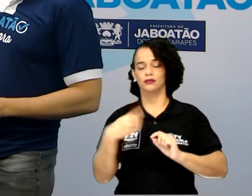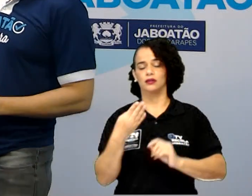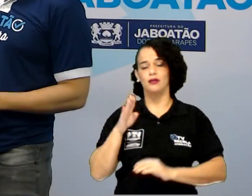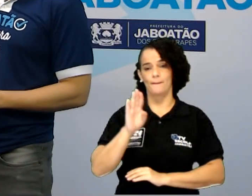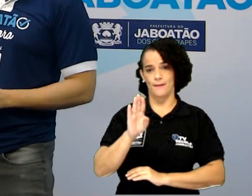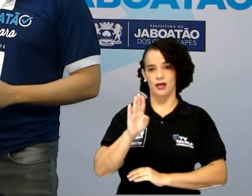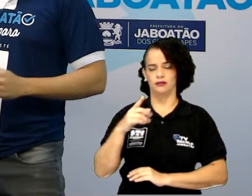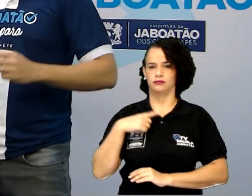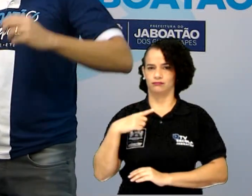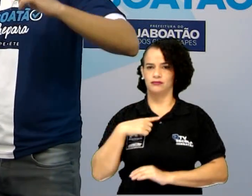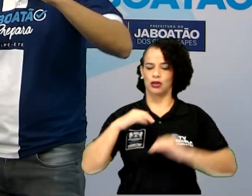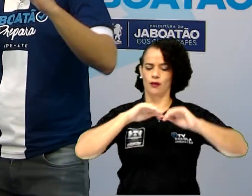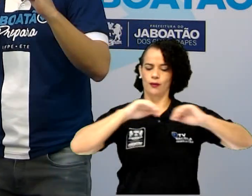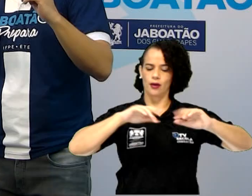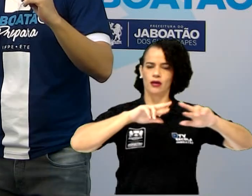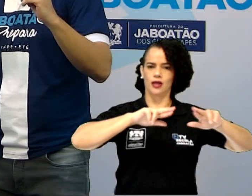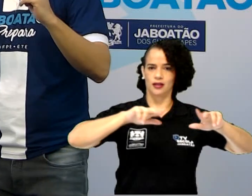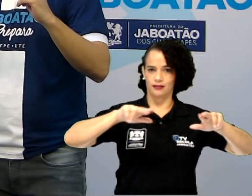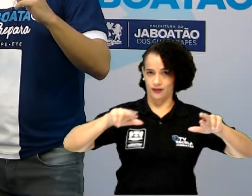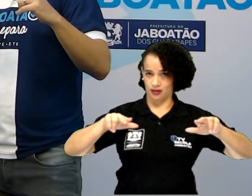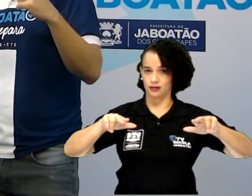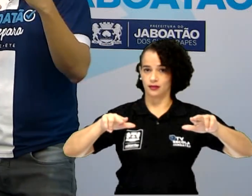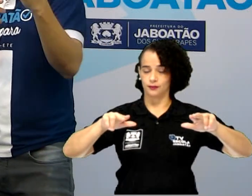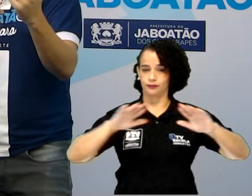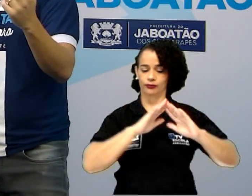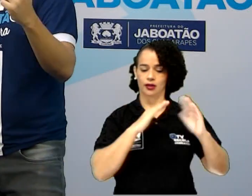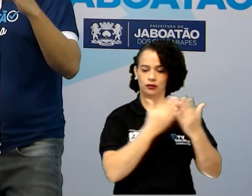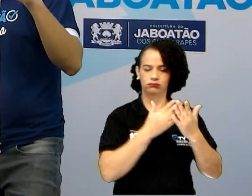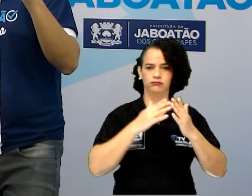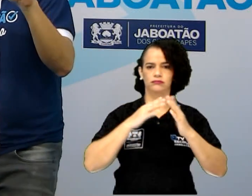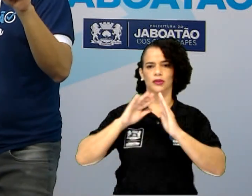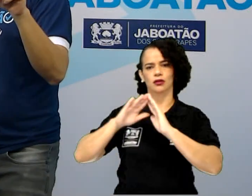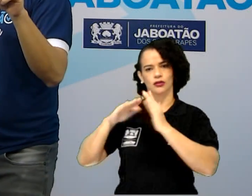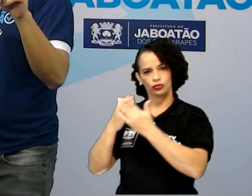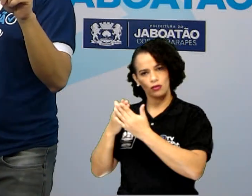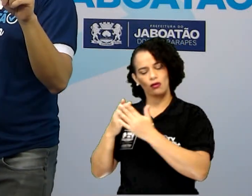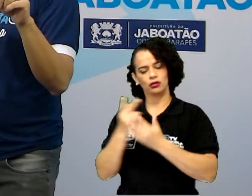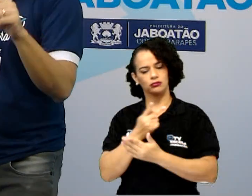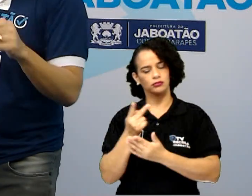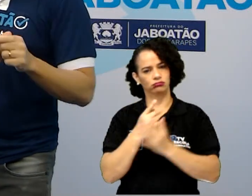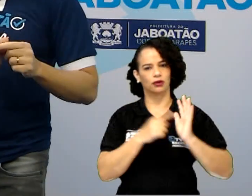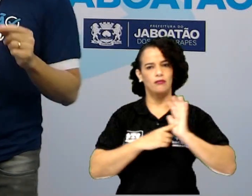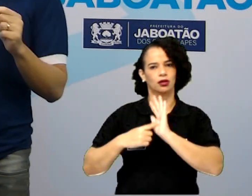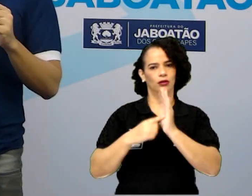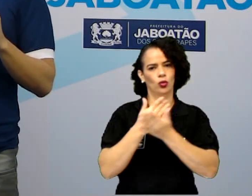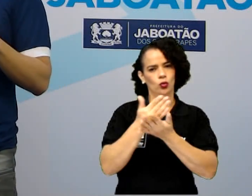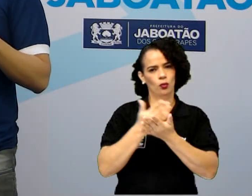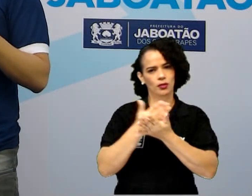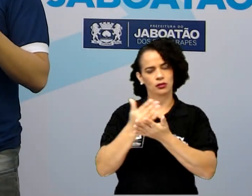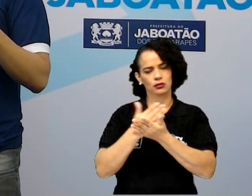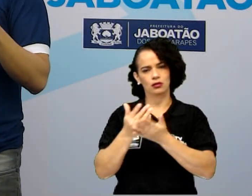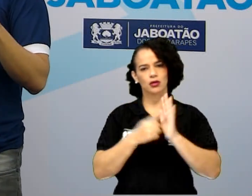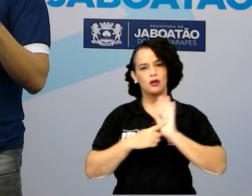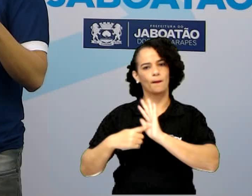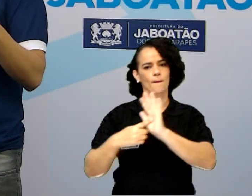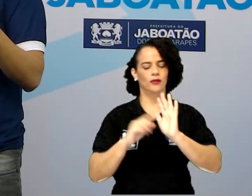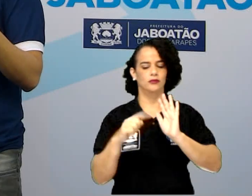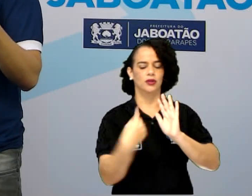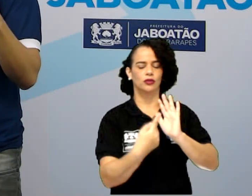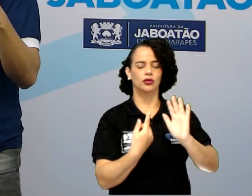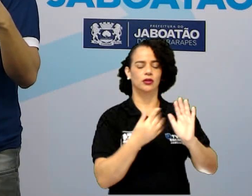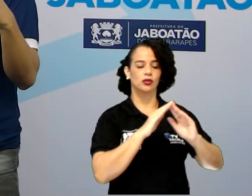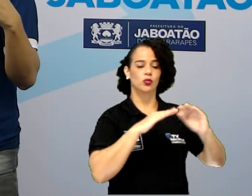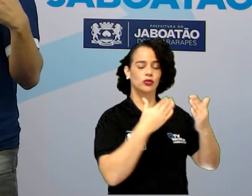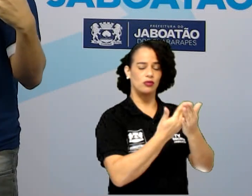existe uma distinção, ou seja, uma diferença entre as duas escolas que ele falou aí no comecinho, e ele mostra pra gente que uma